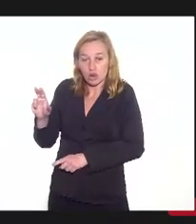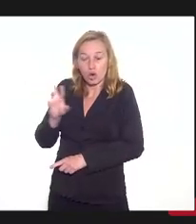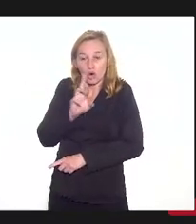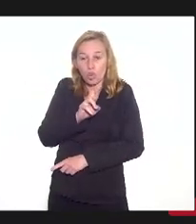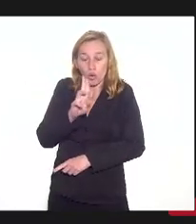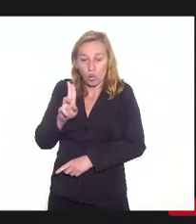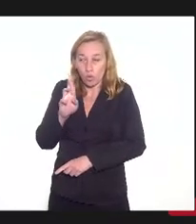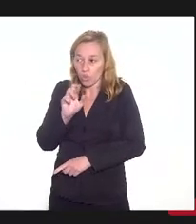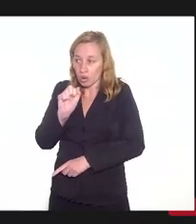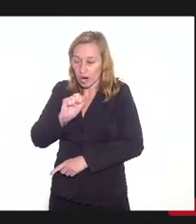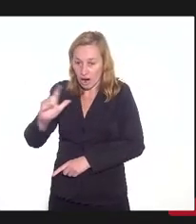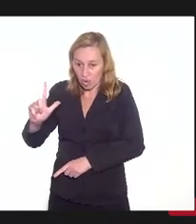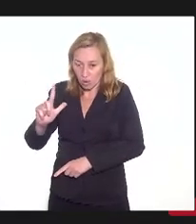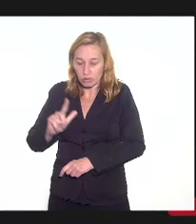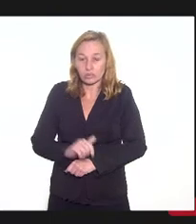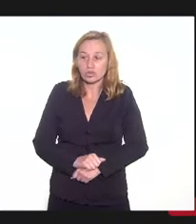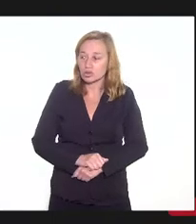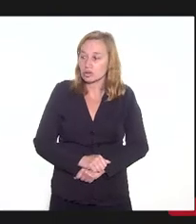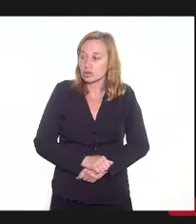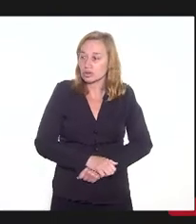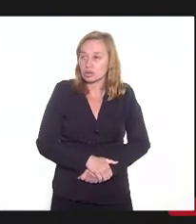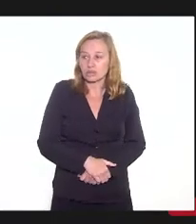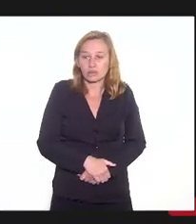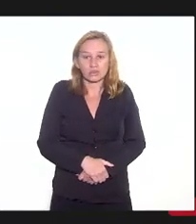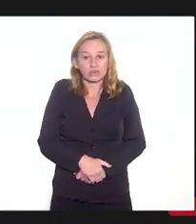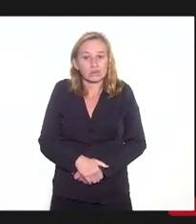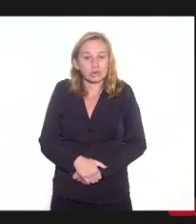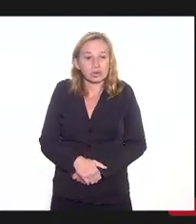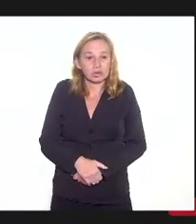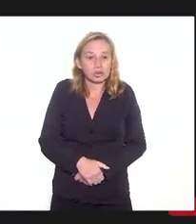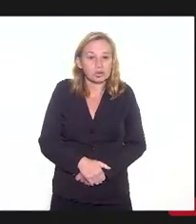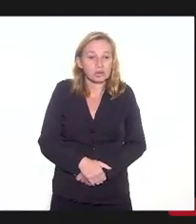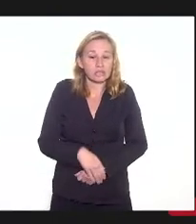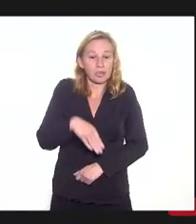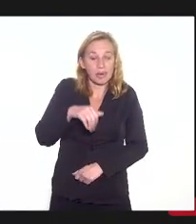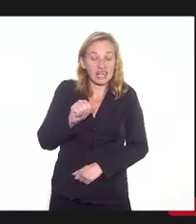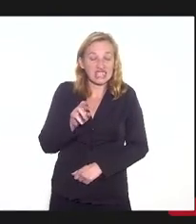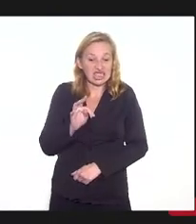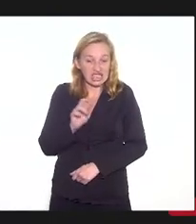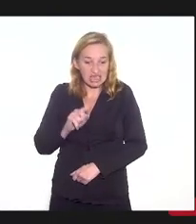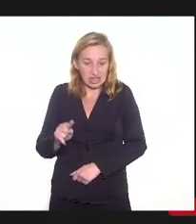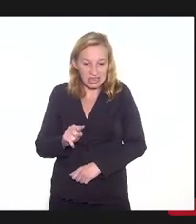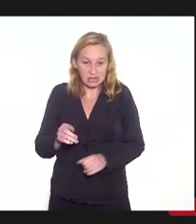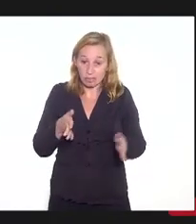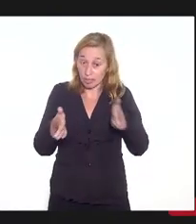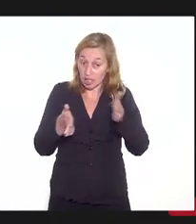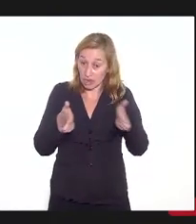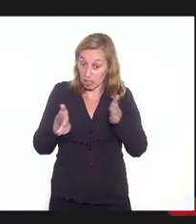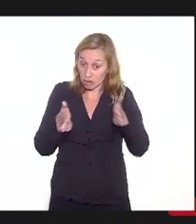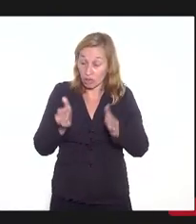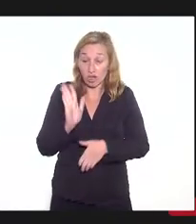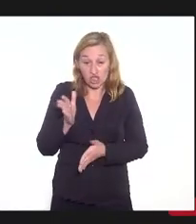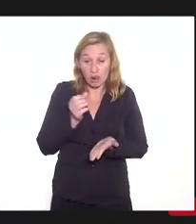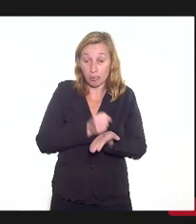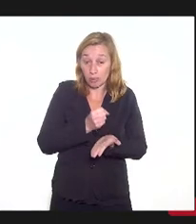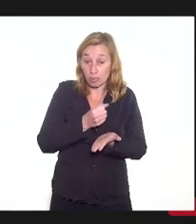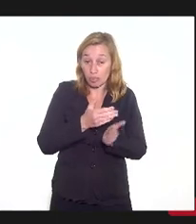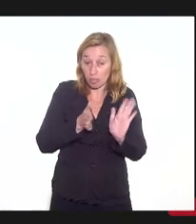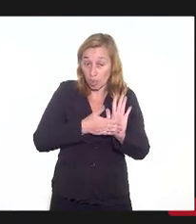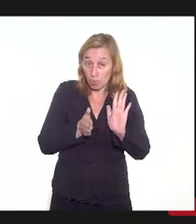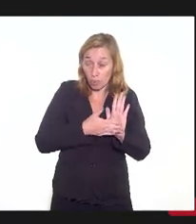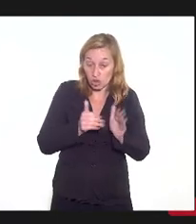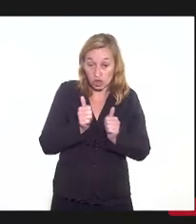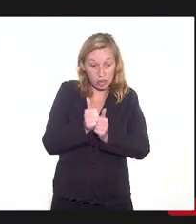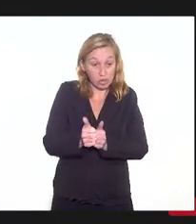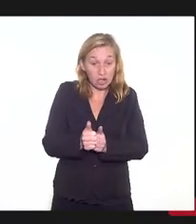prazo de execução da matriz, segundo as propostas, em propostas já encaminhadas, tramitando, etc., é